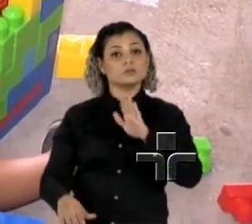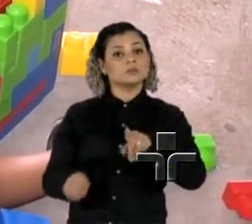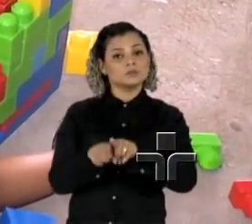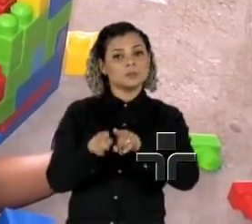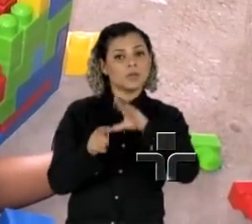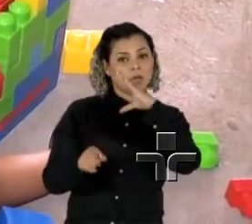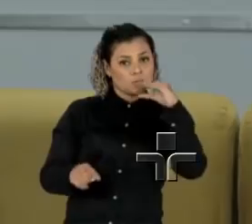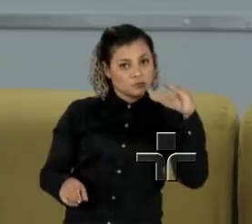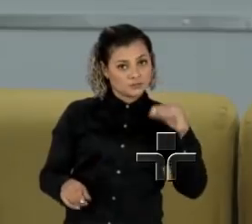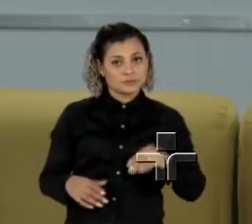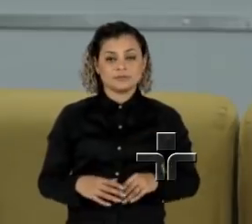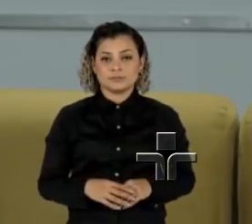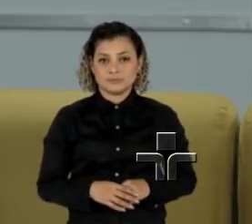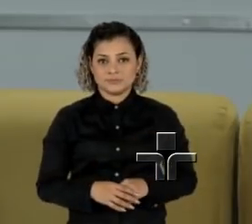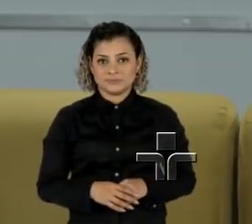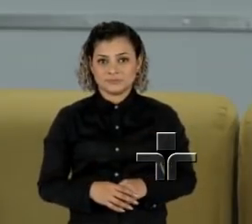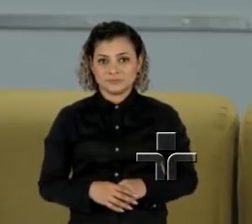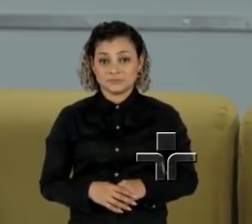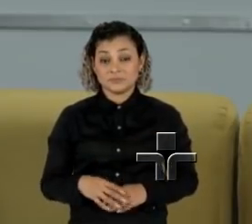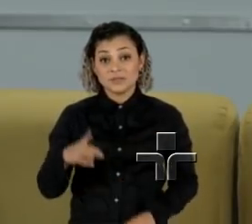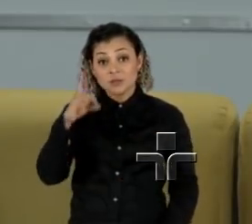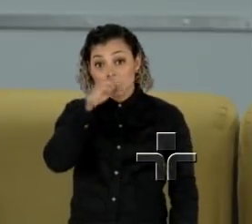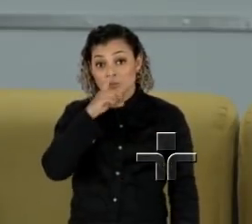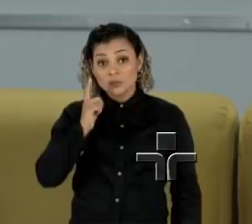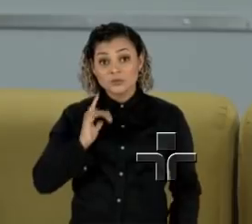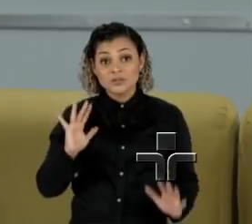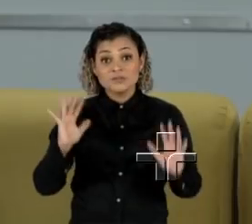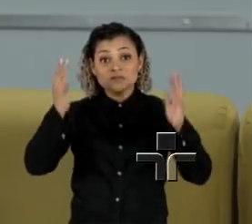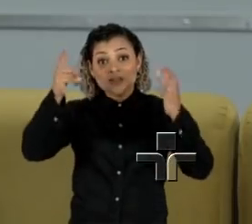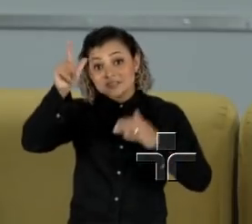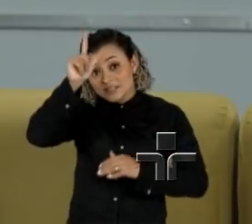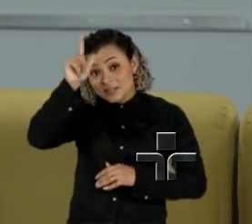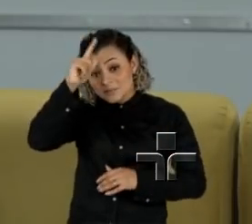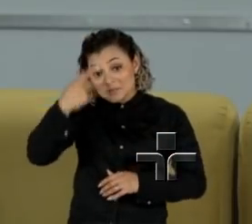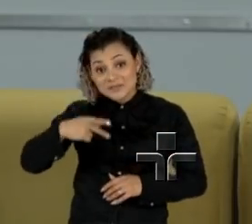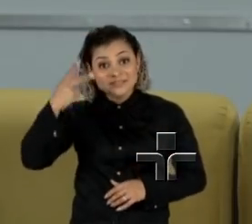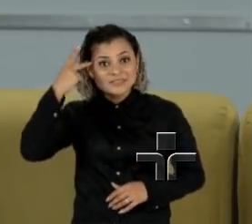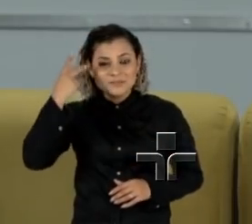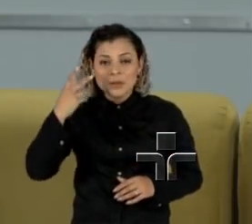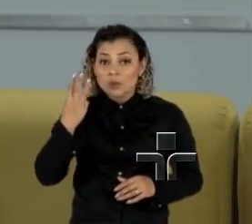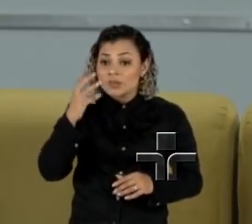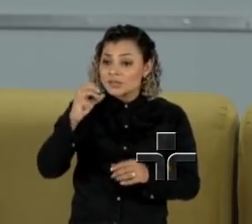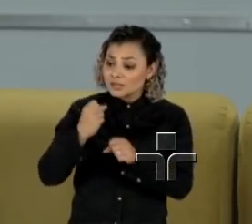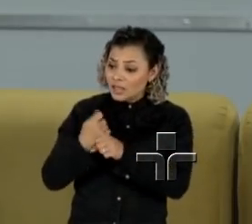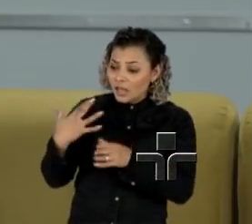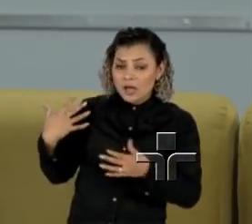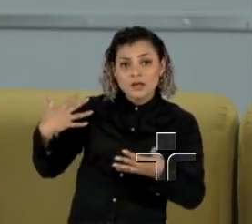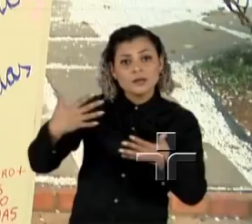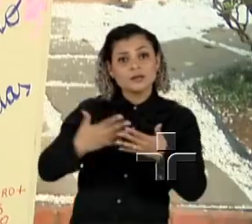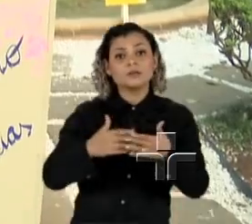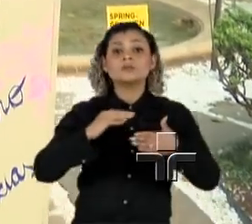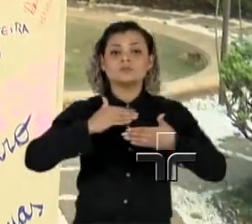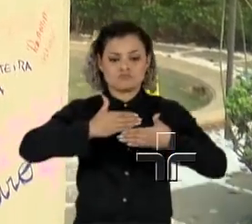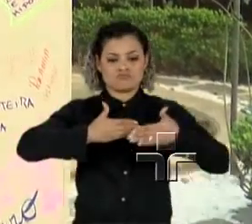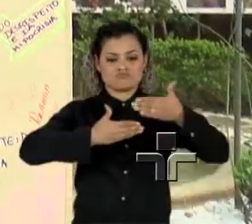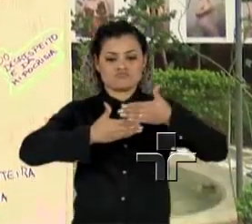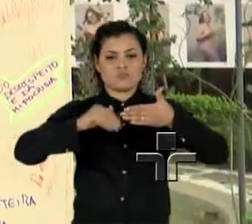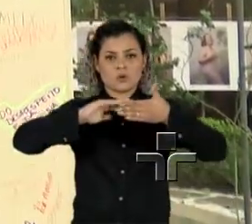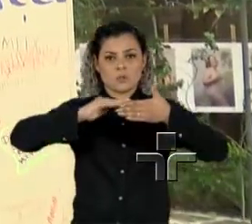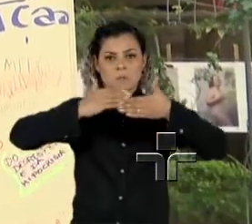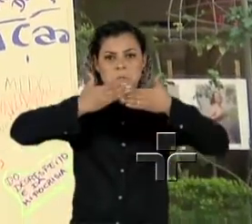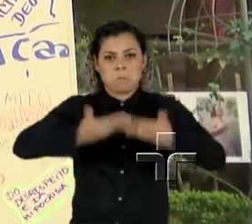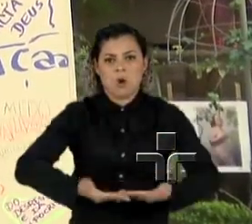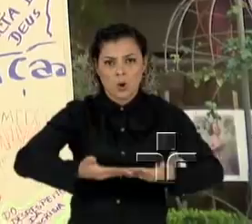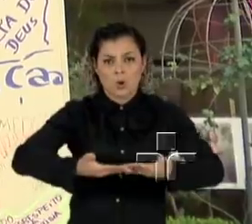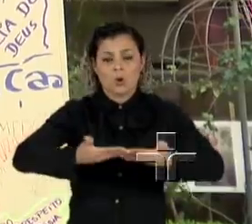adolescentes. Domingo também teve festa alemã, que lembrou os 30 anos da queda do Muro de Berlim. Que